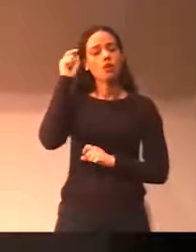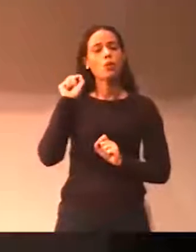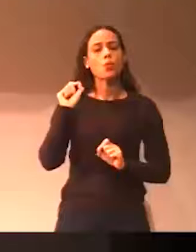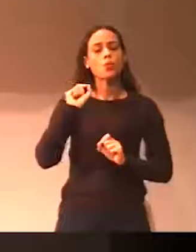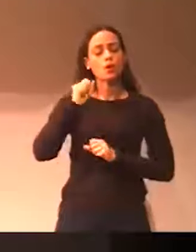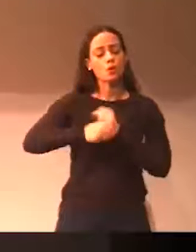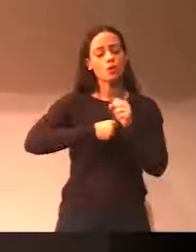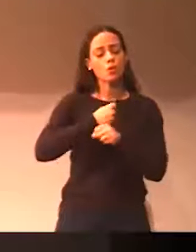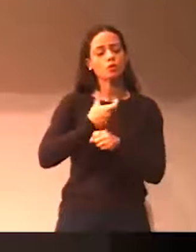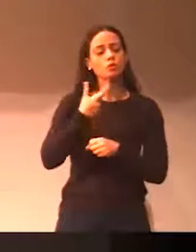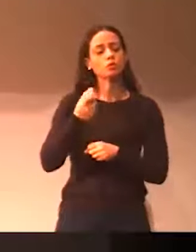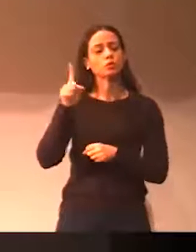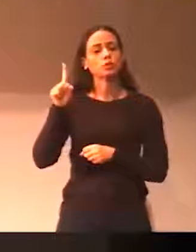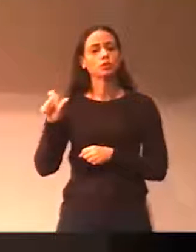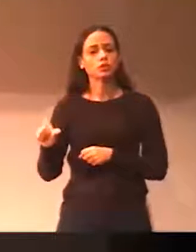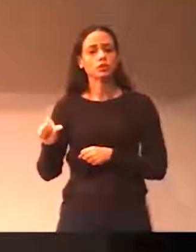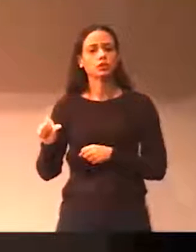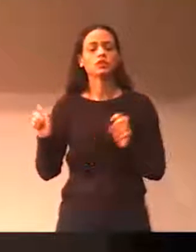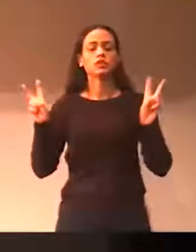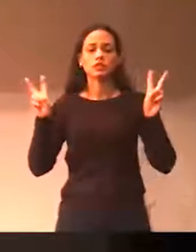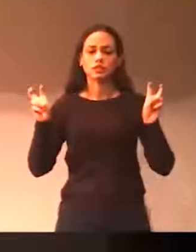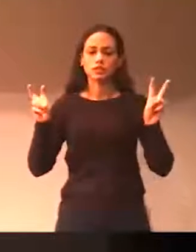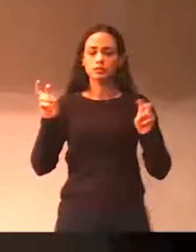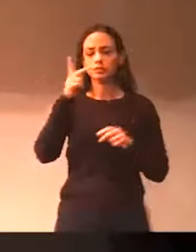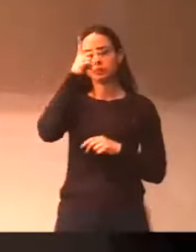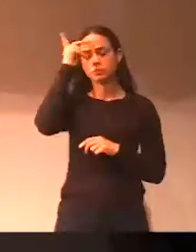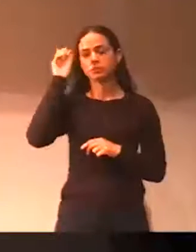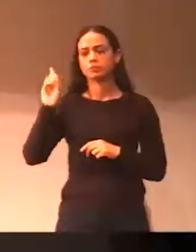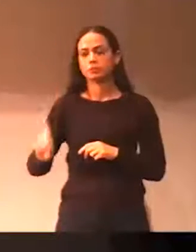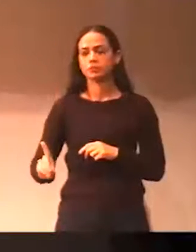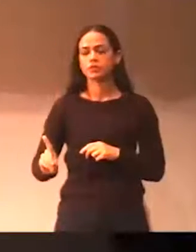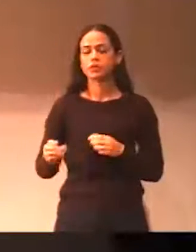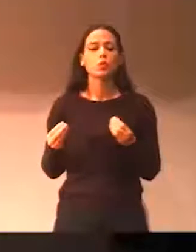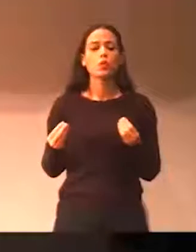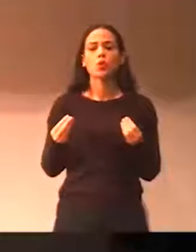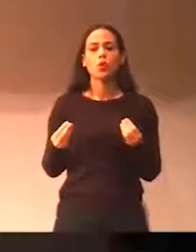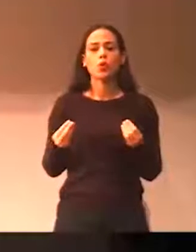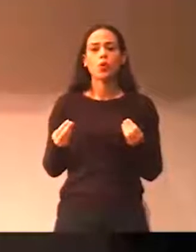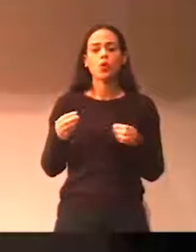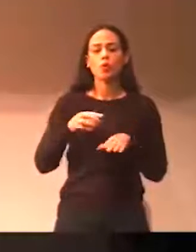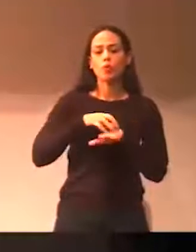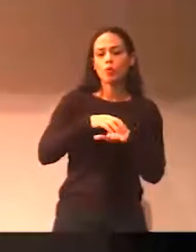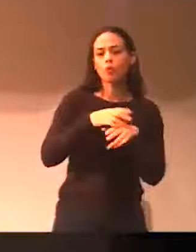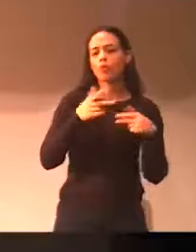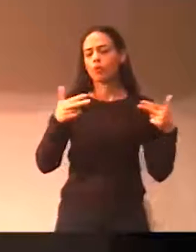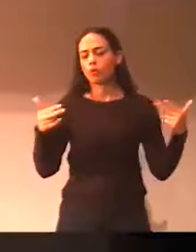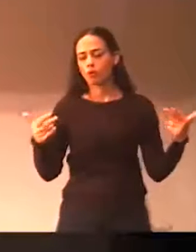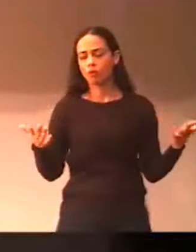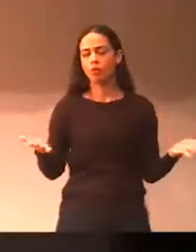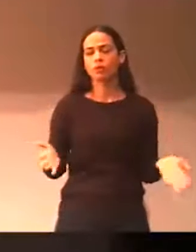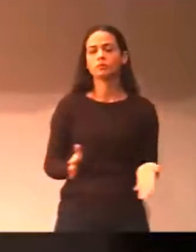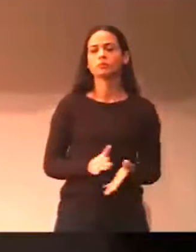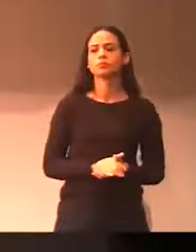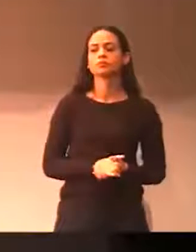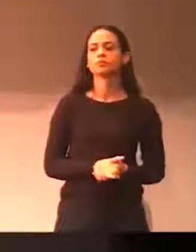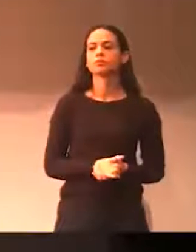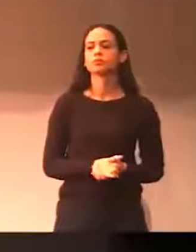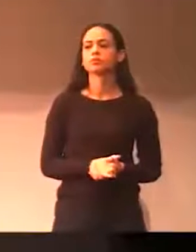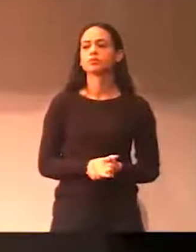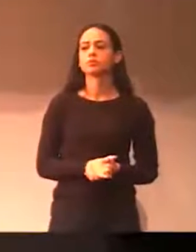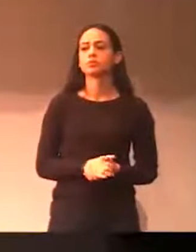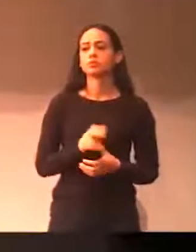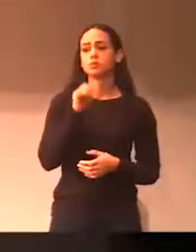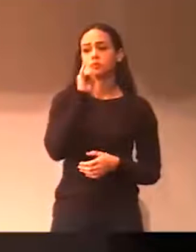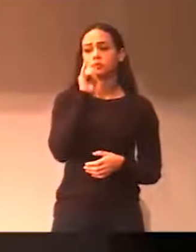a gente vai cuidar desses atendidos. Então, eu faço questão de me pronunciar aqui, especificamente para as mães do